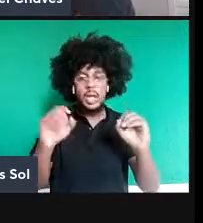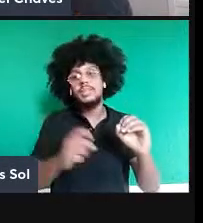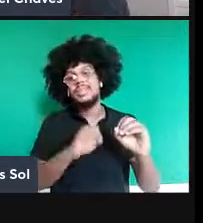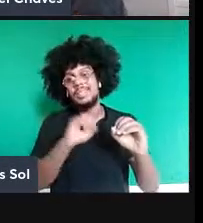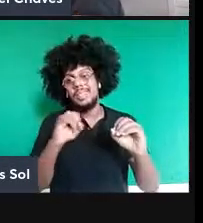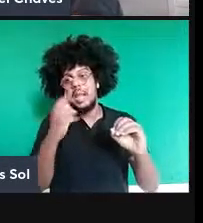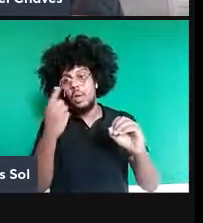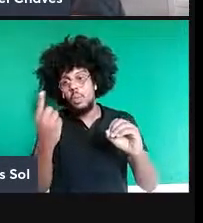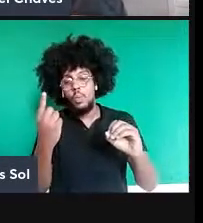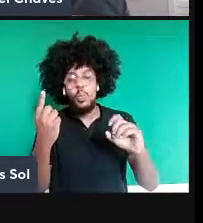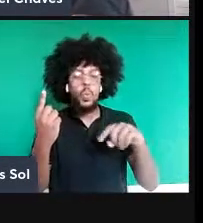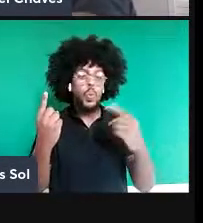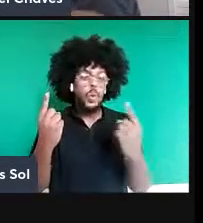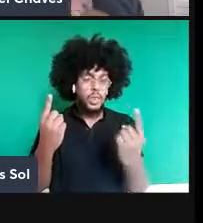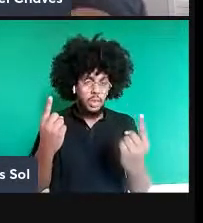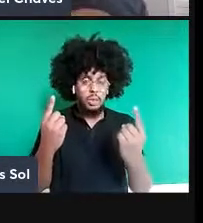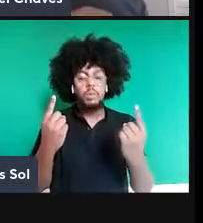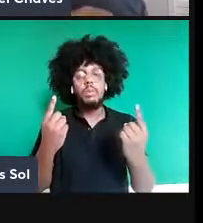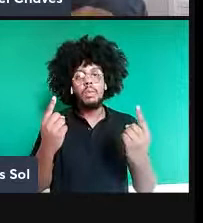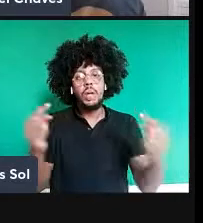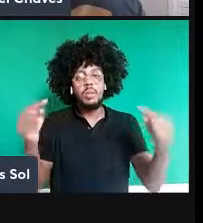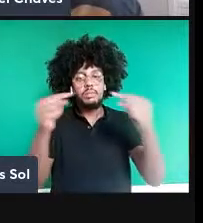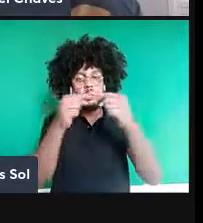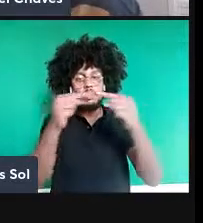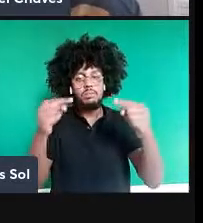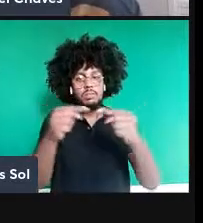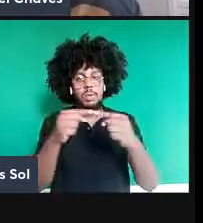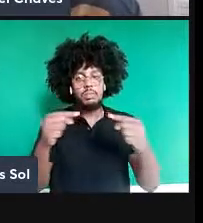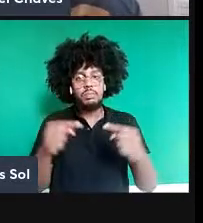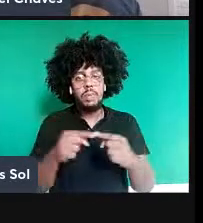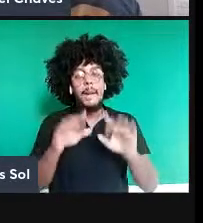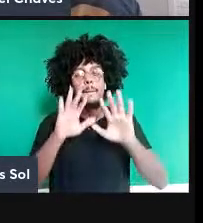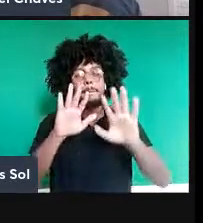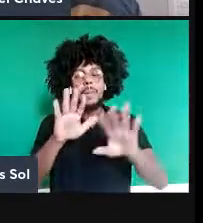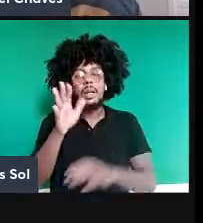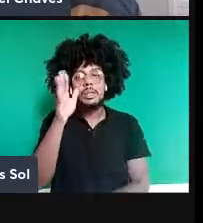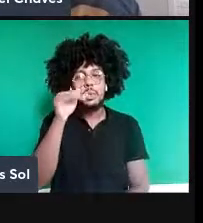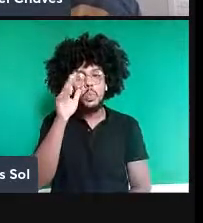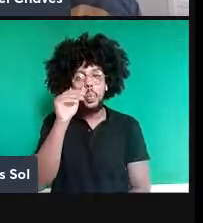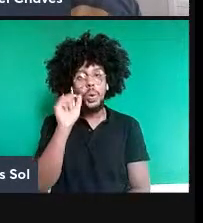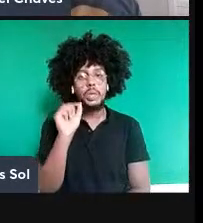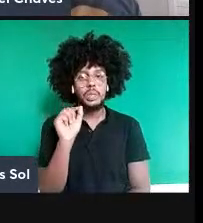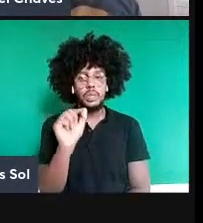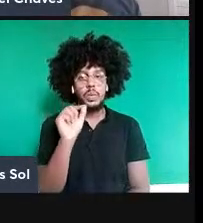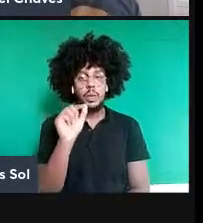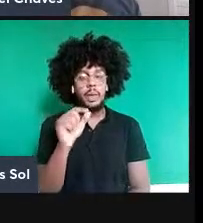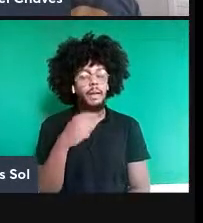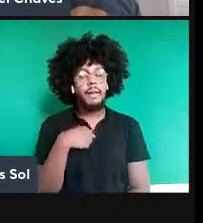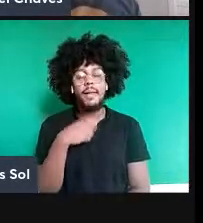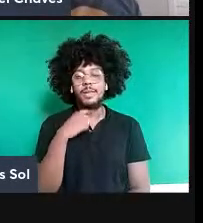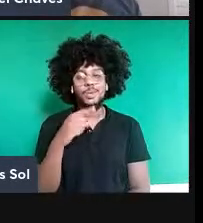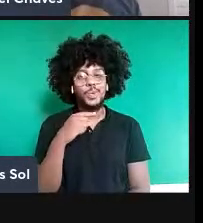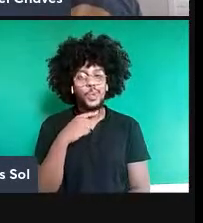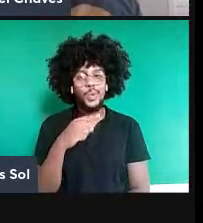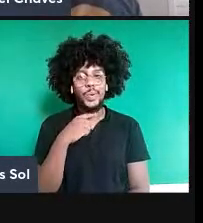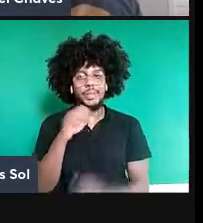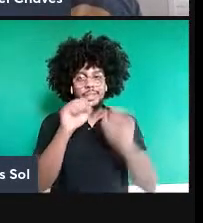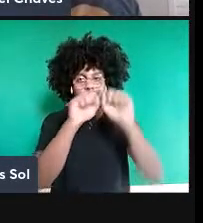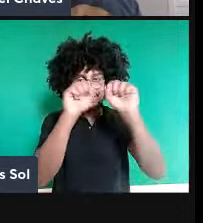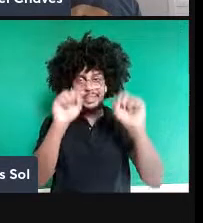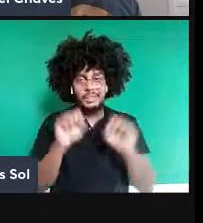algum tipo de correlação ali. Mas o que é curioso é que eu não consigo escrever esse sistema composto